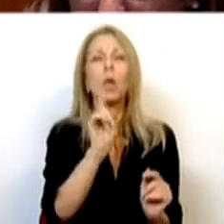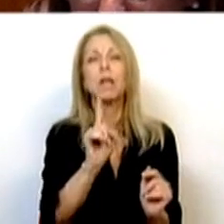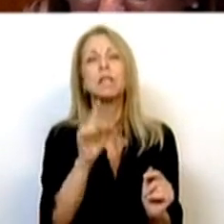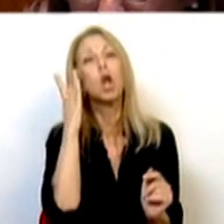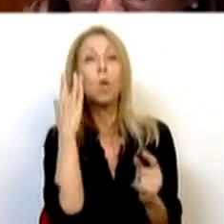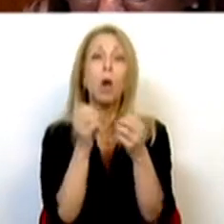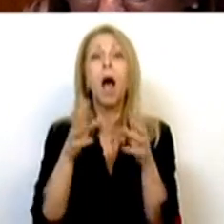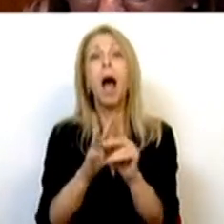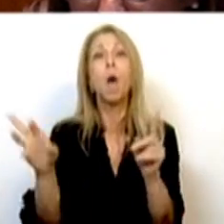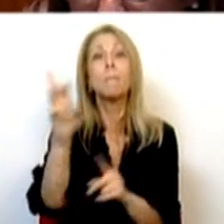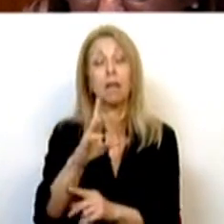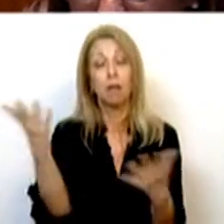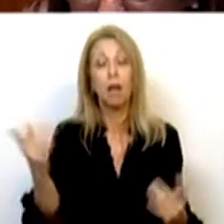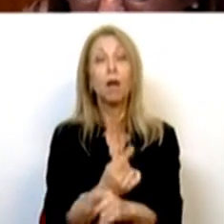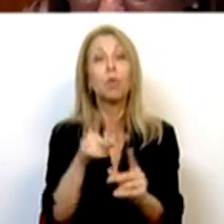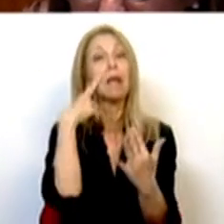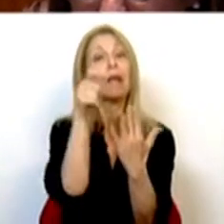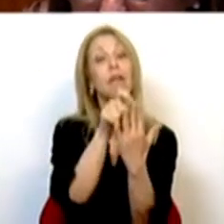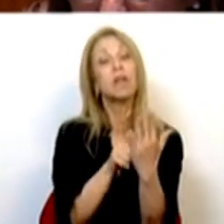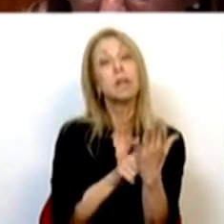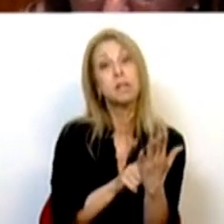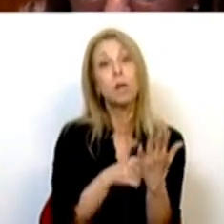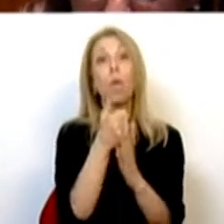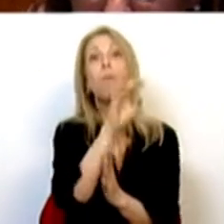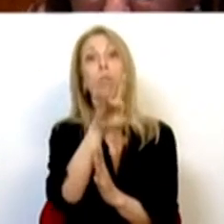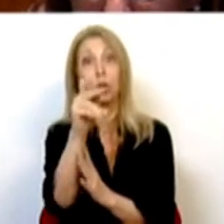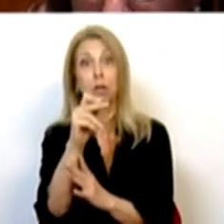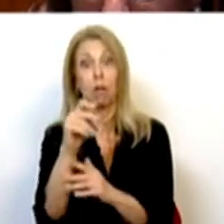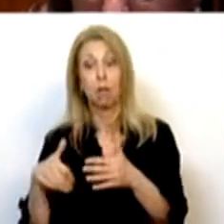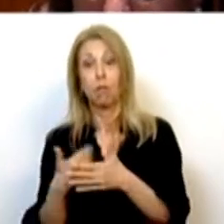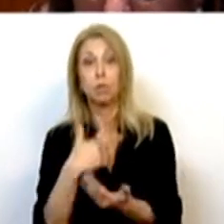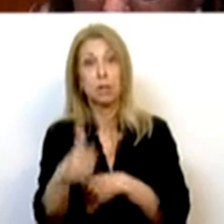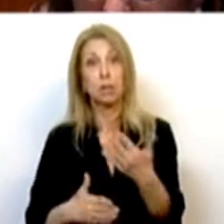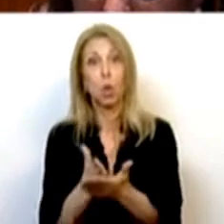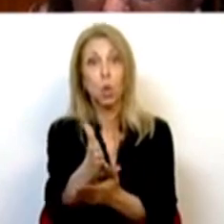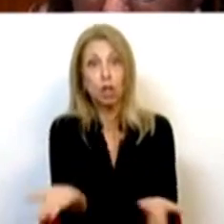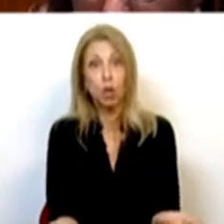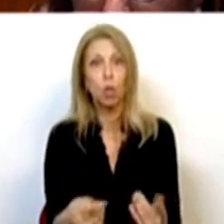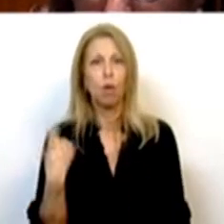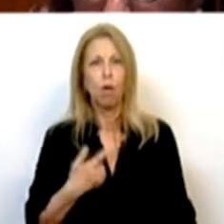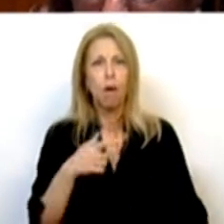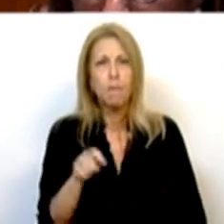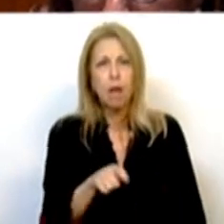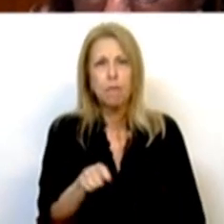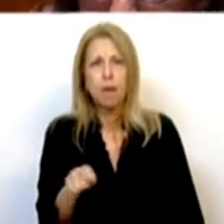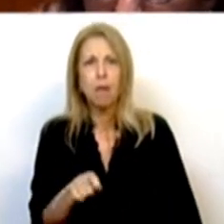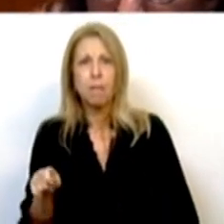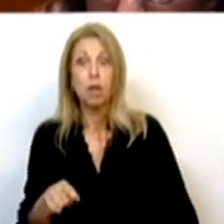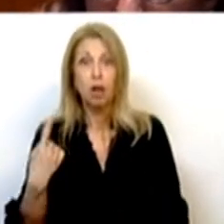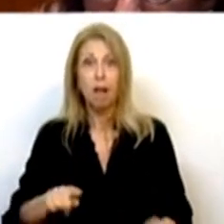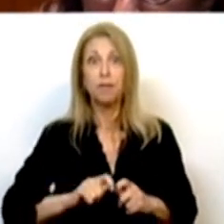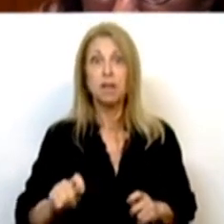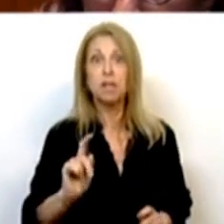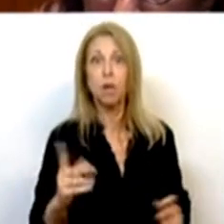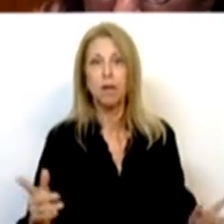este processo de inventariação e de integração na população é processo em contínuo, é mesmo um processo em contínuo. Nós todos os meses vamos tendo essa definição.